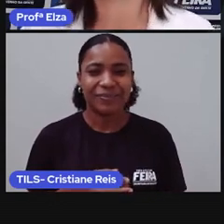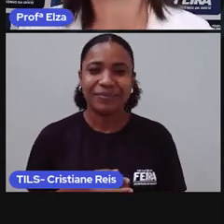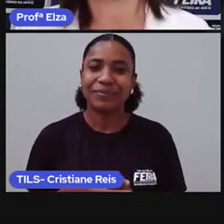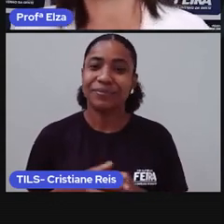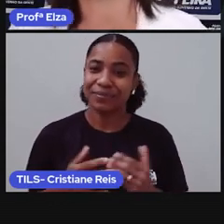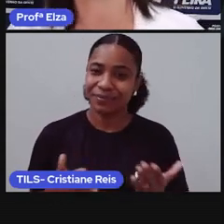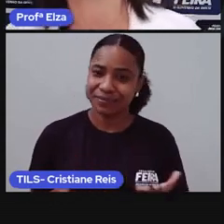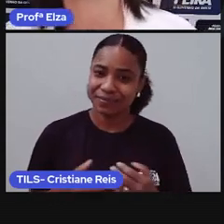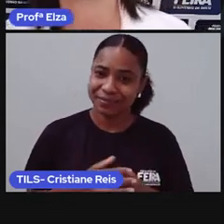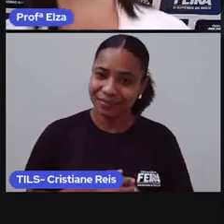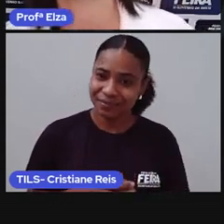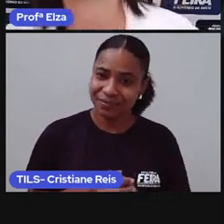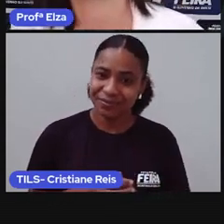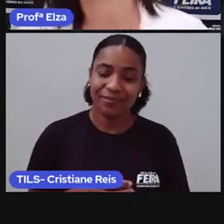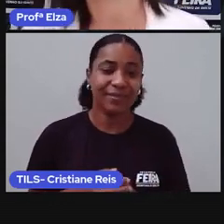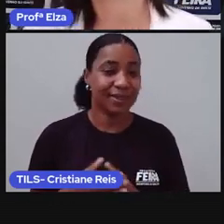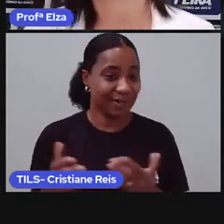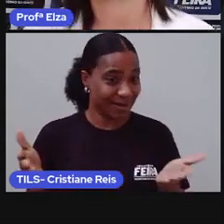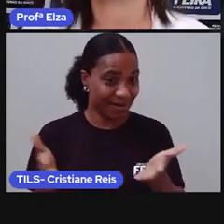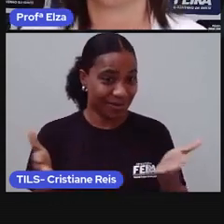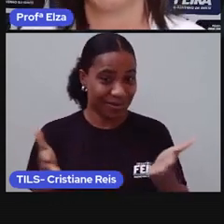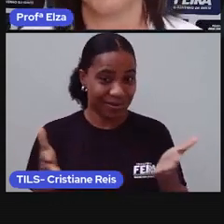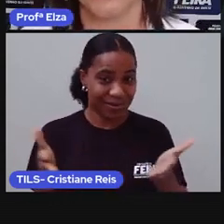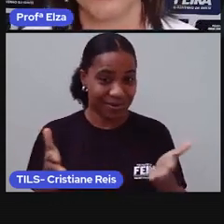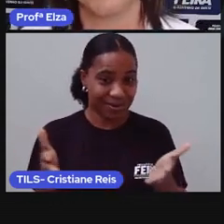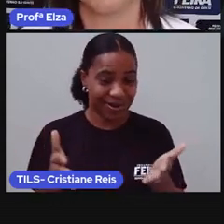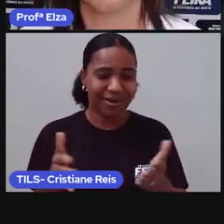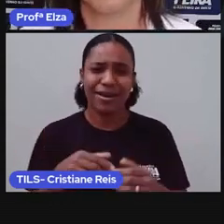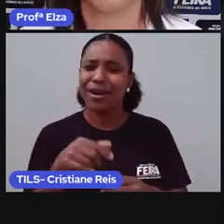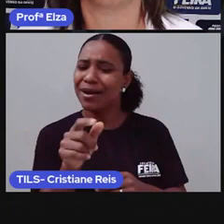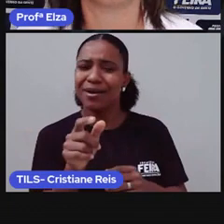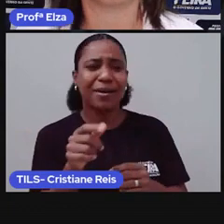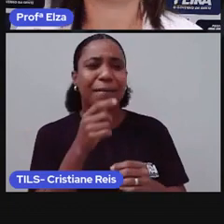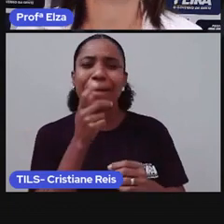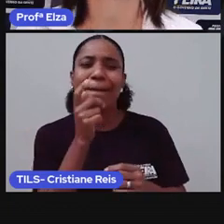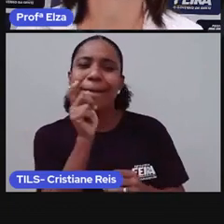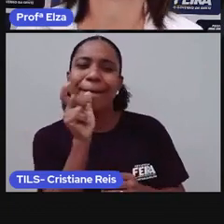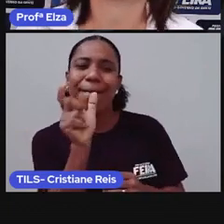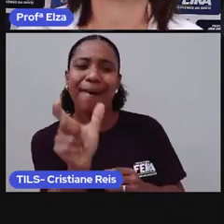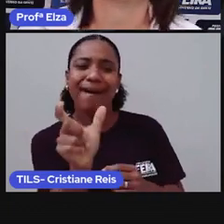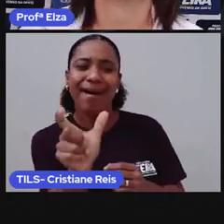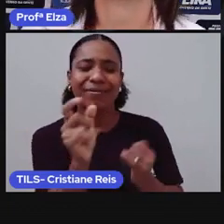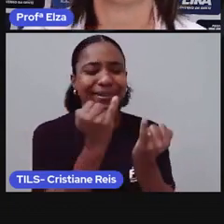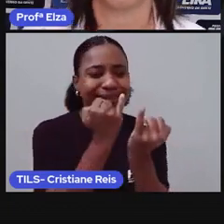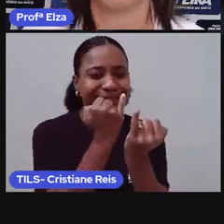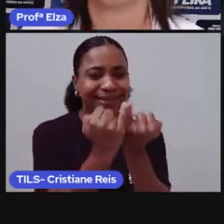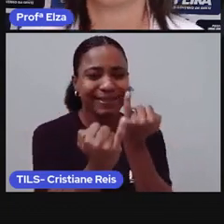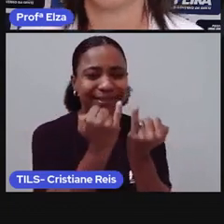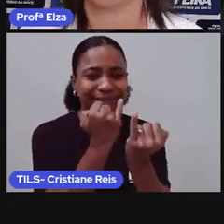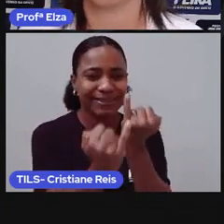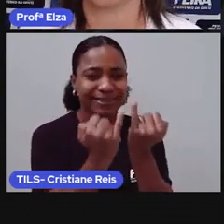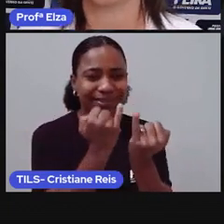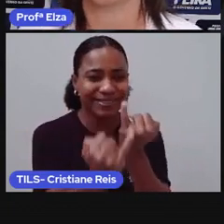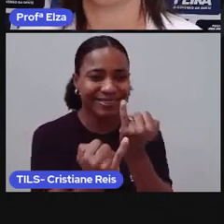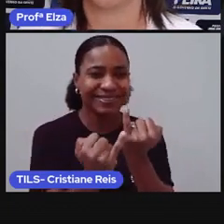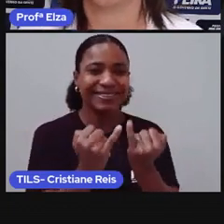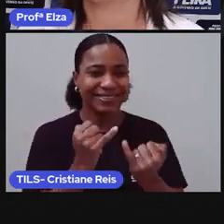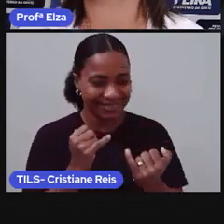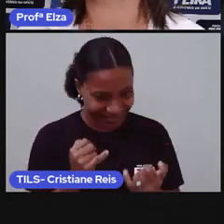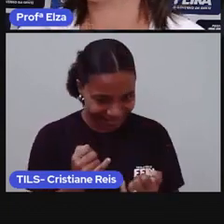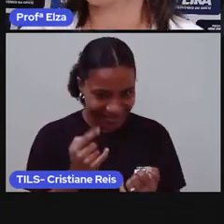Vamos falar mais um pouquinho sobre essas transparente words. Palavras transparentes ou cognatas.